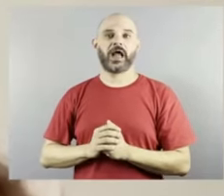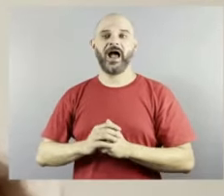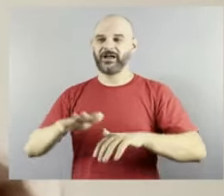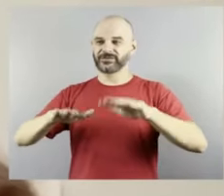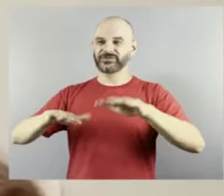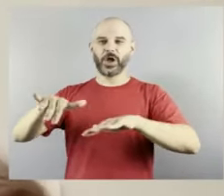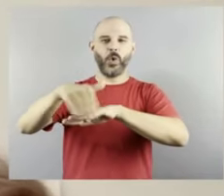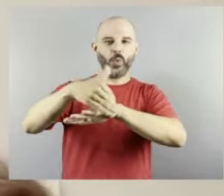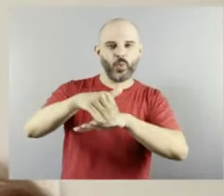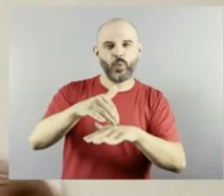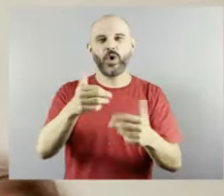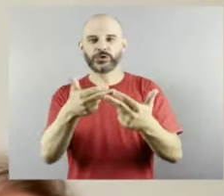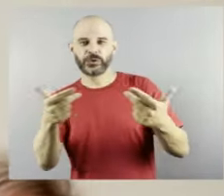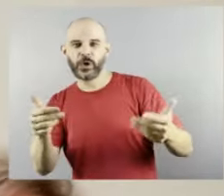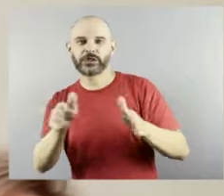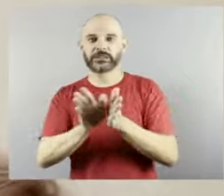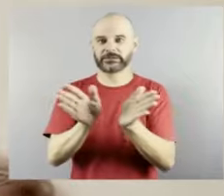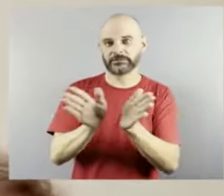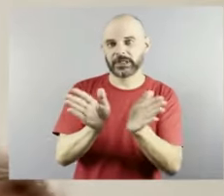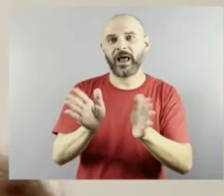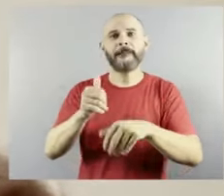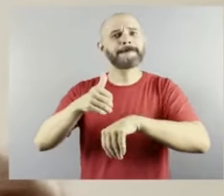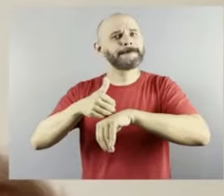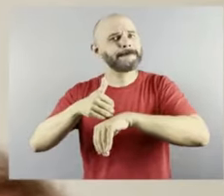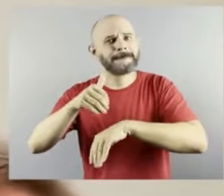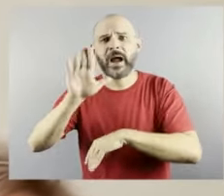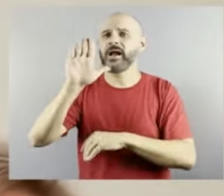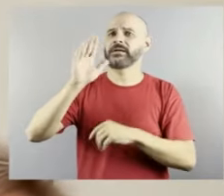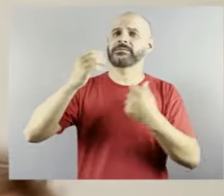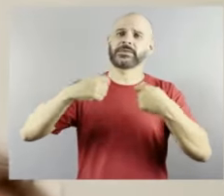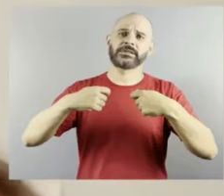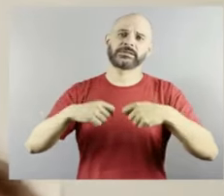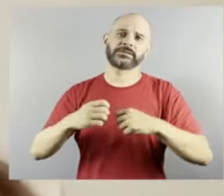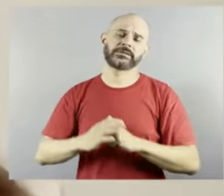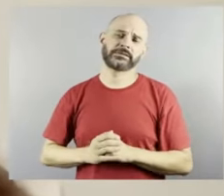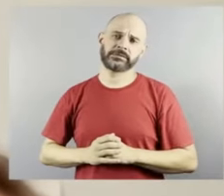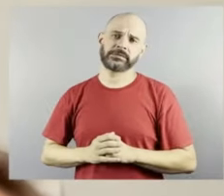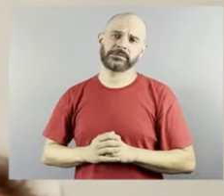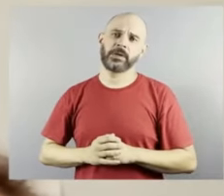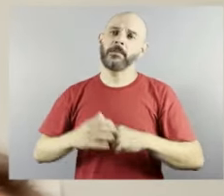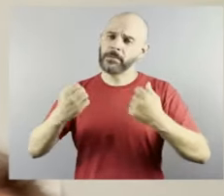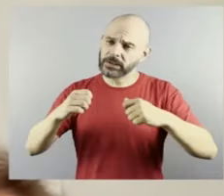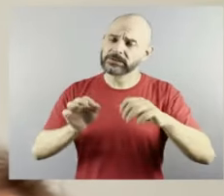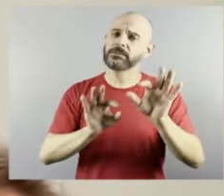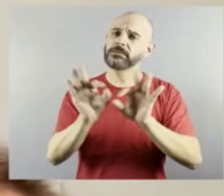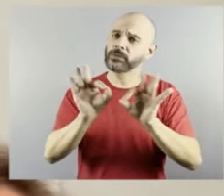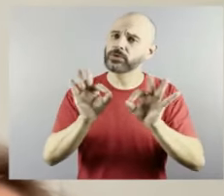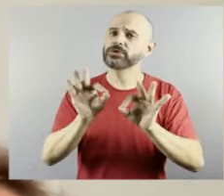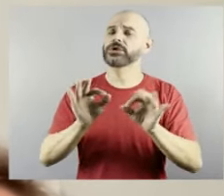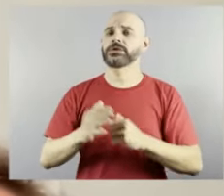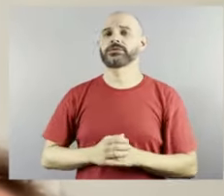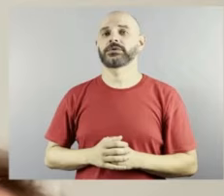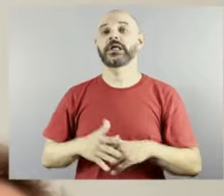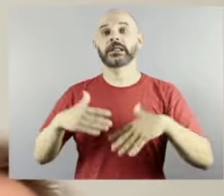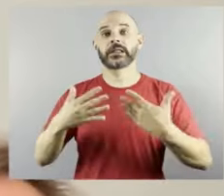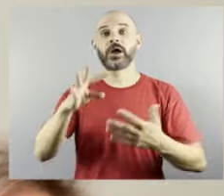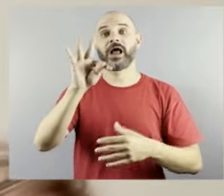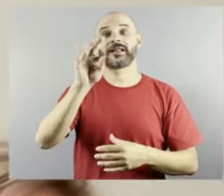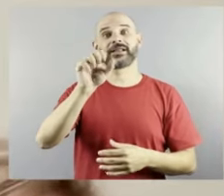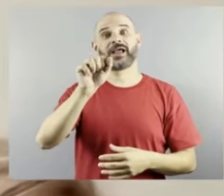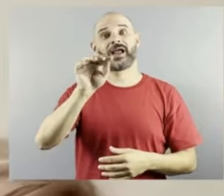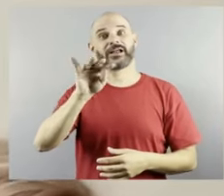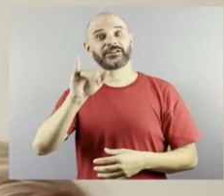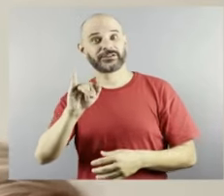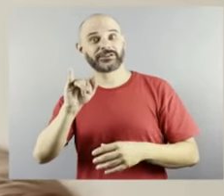mais do que isso, né? A gente precisa realmente desses projetos. Daí a Tati na internet, ela foi conseguindo isso, ela educa,